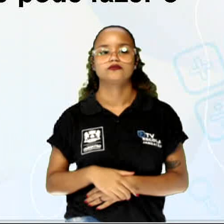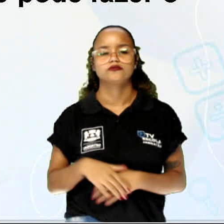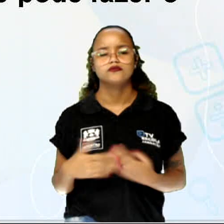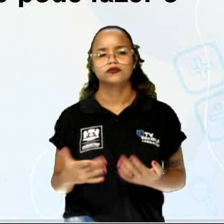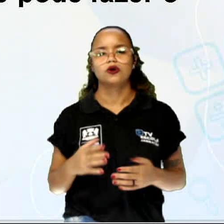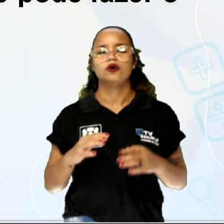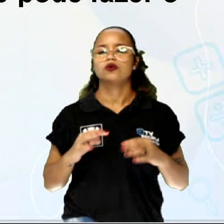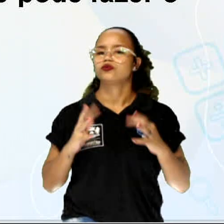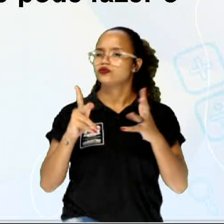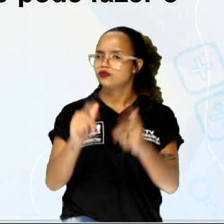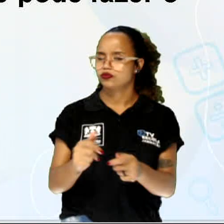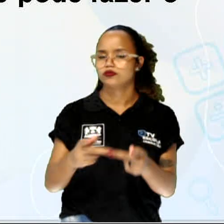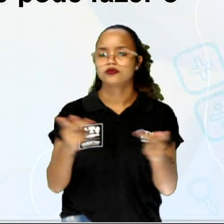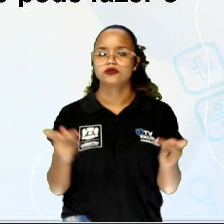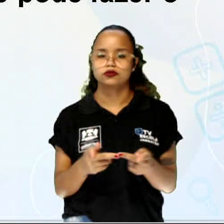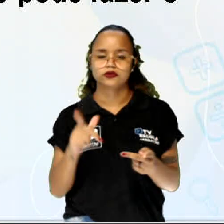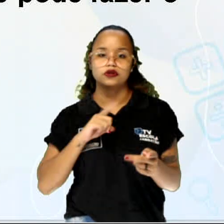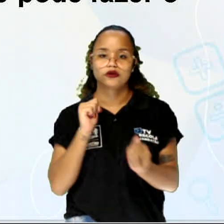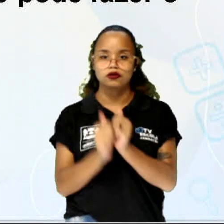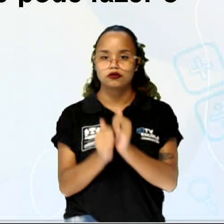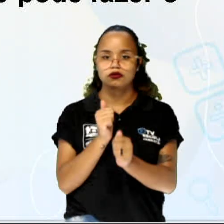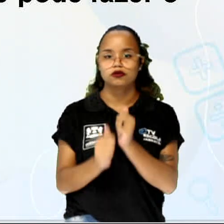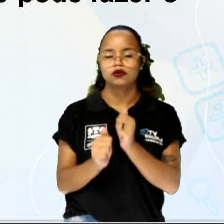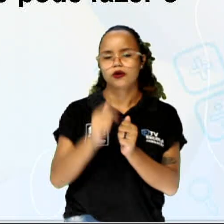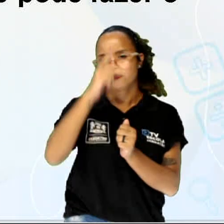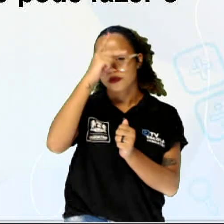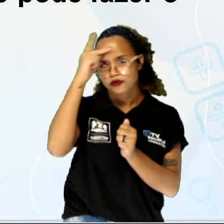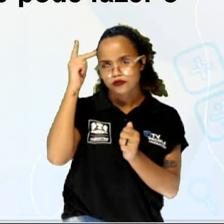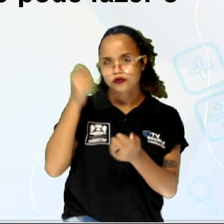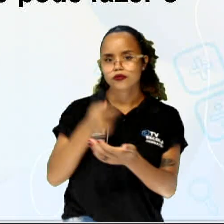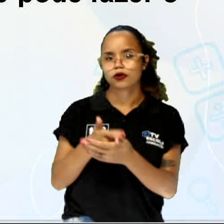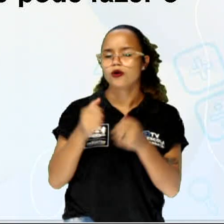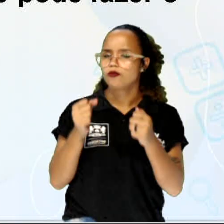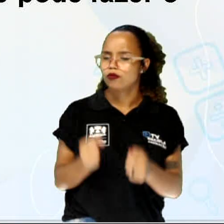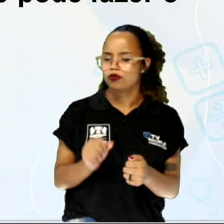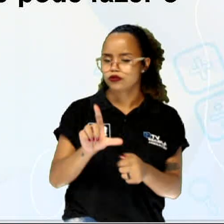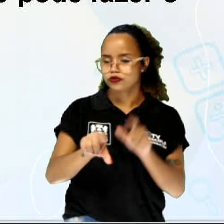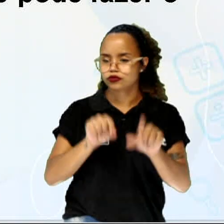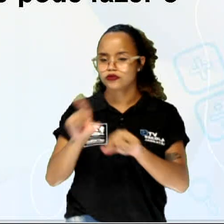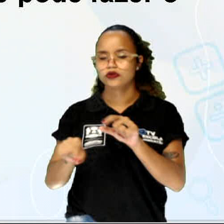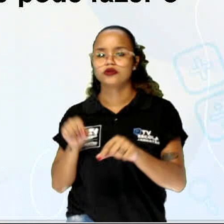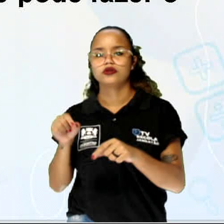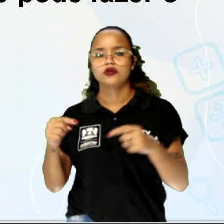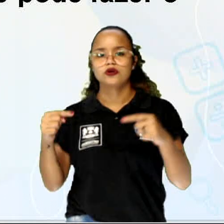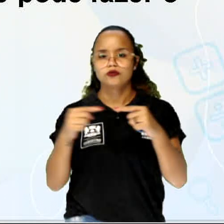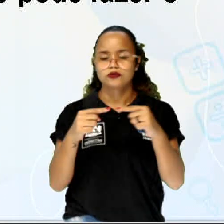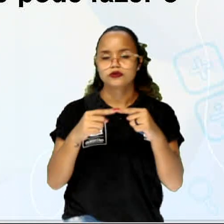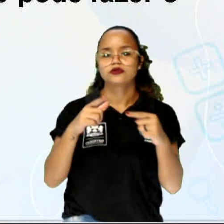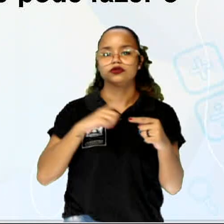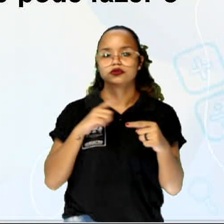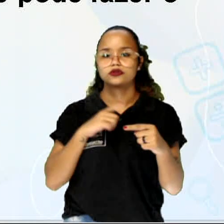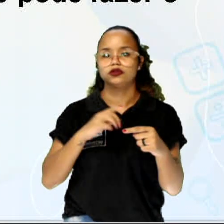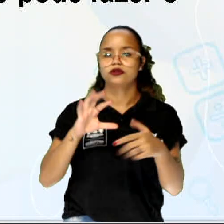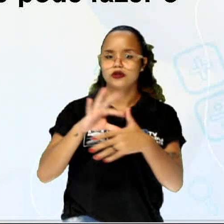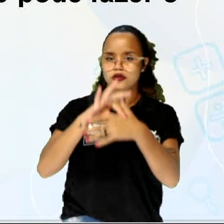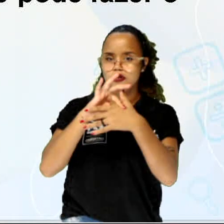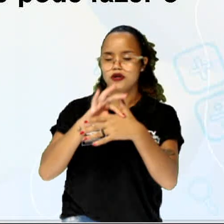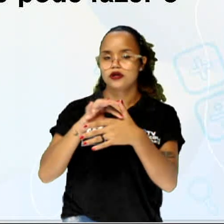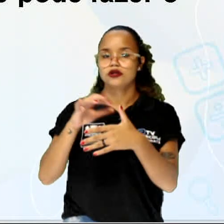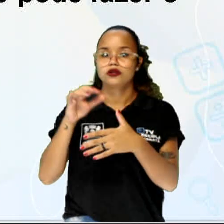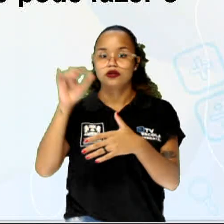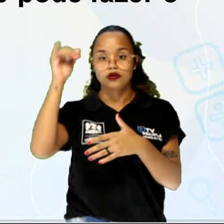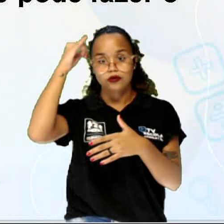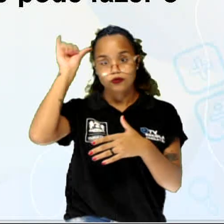E aí todos os pratos possuem arroz, e o cliente pode escolher uma combinação entre três possibilidades de carne, que seria carne bovina,